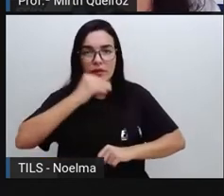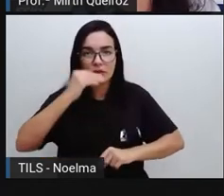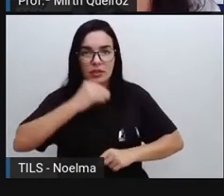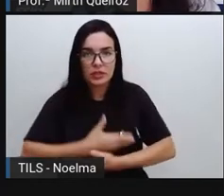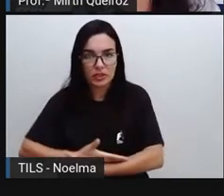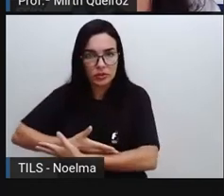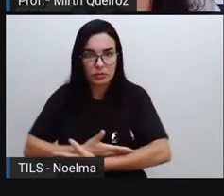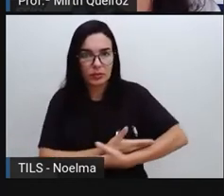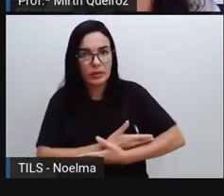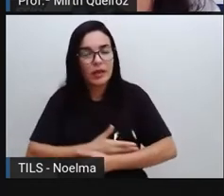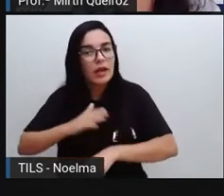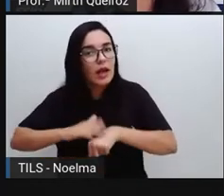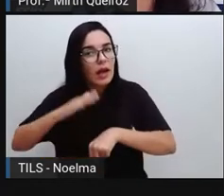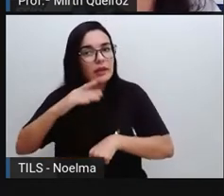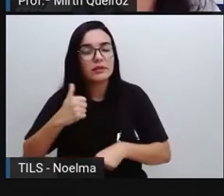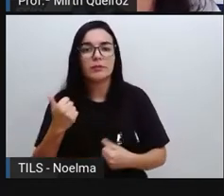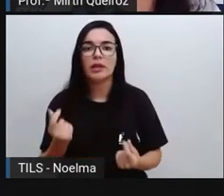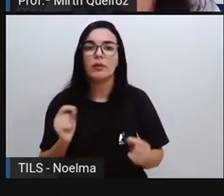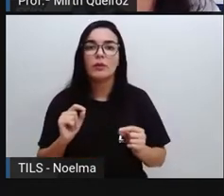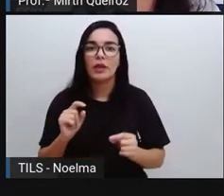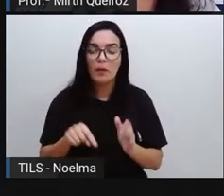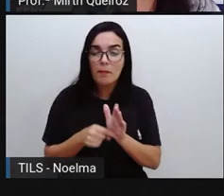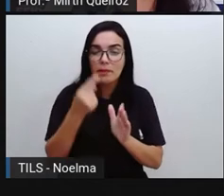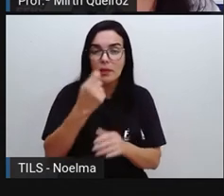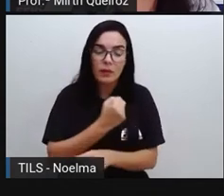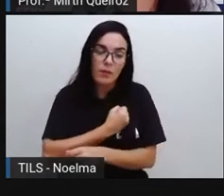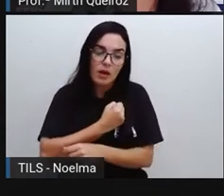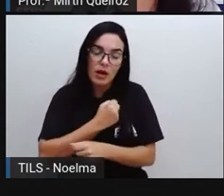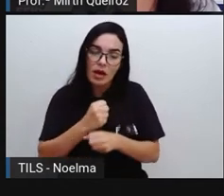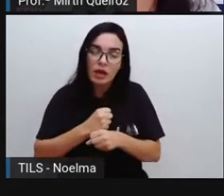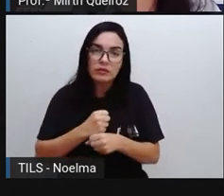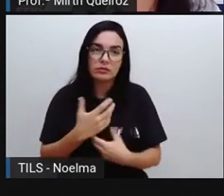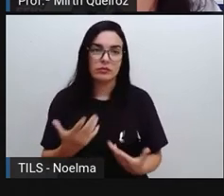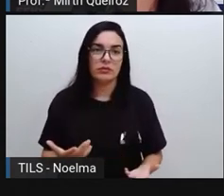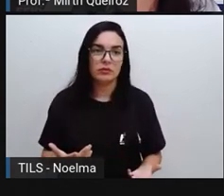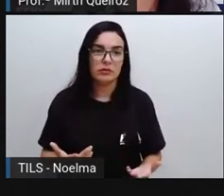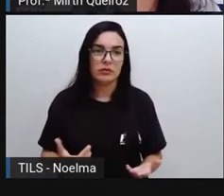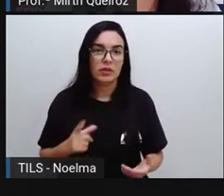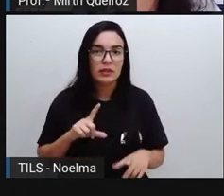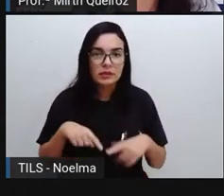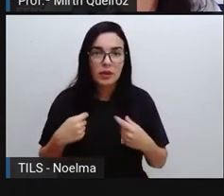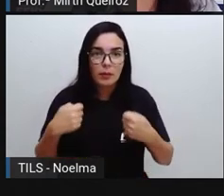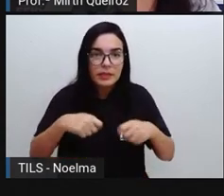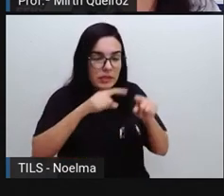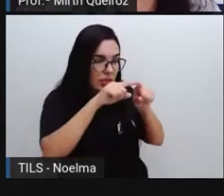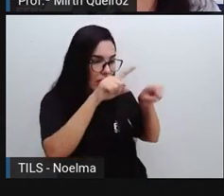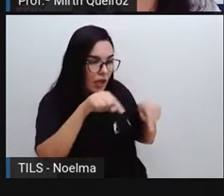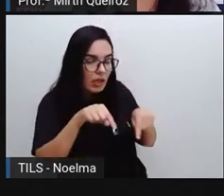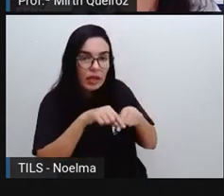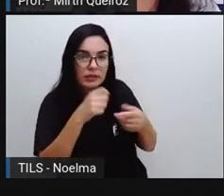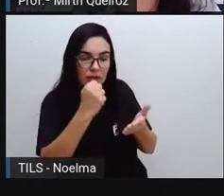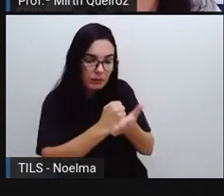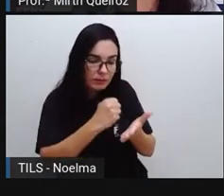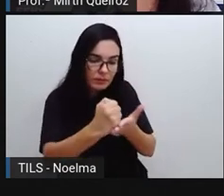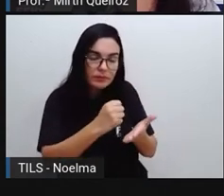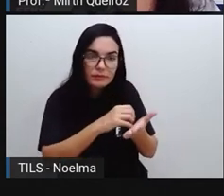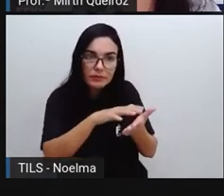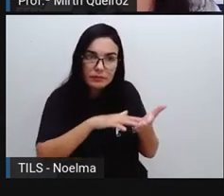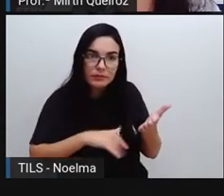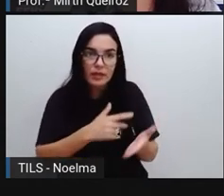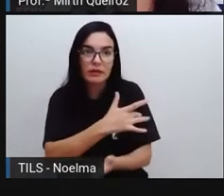maior no primeiro ano de vida, por isso que a gente tem um cartão de vacinação, né? Que deve ser seguido aí rigorosamente o calendário.